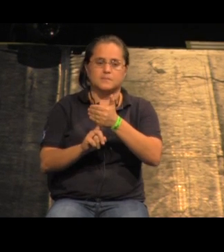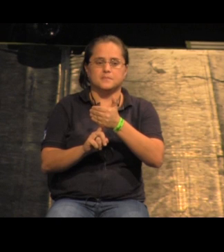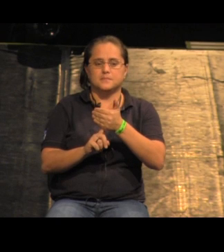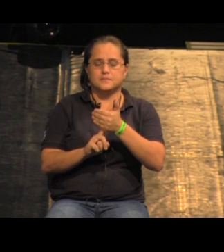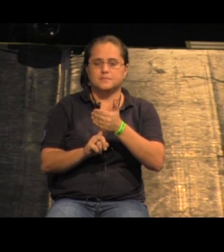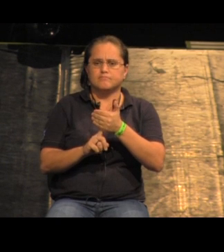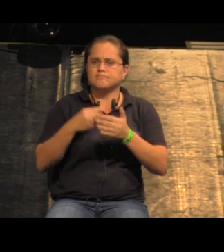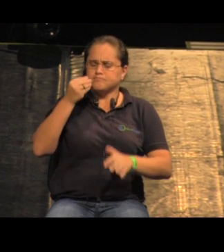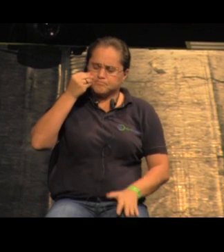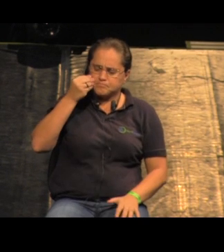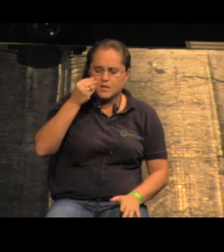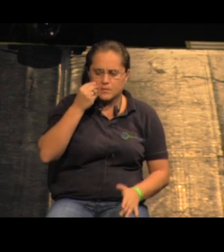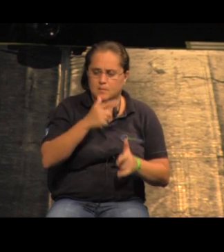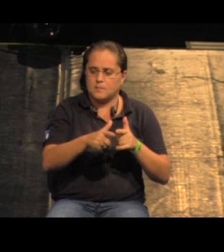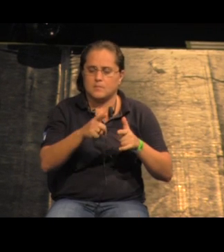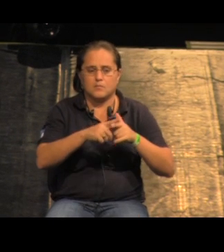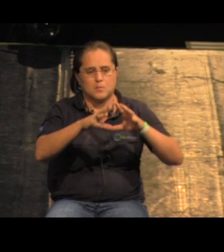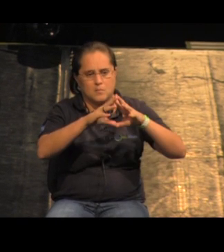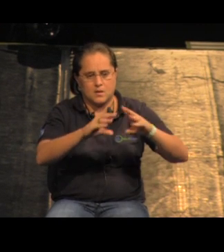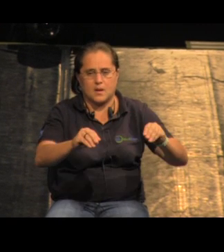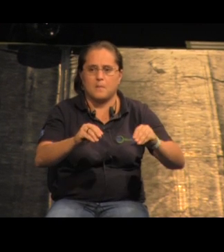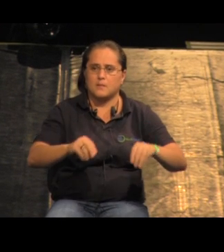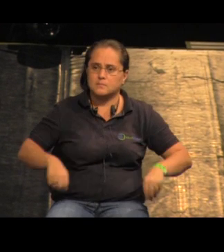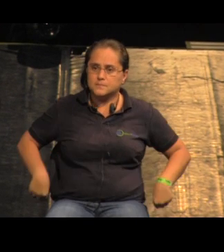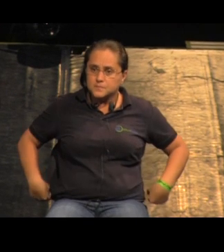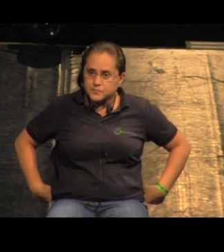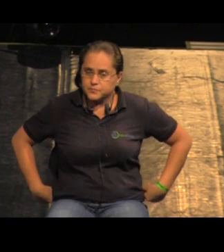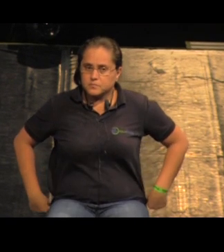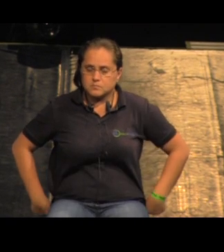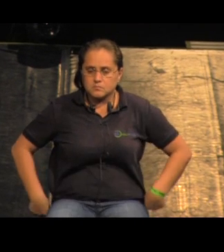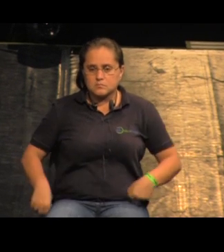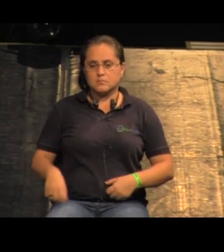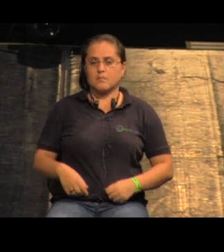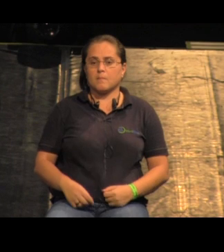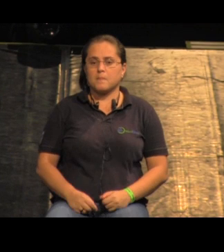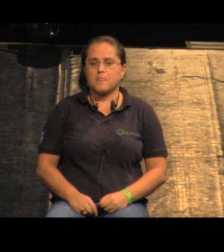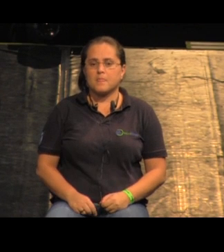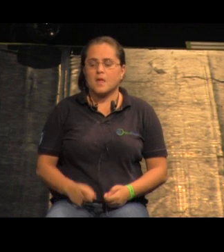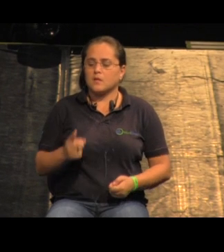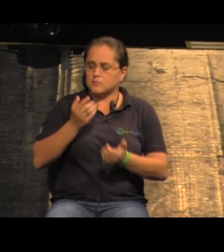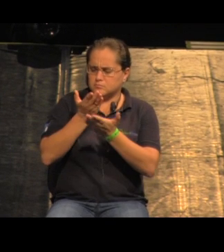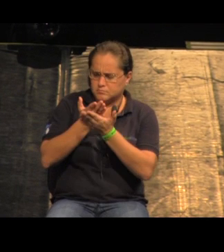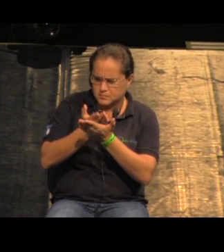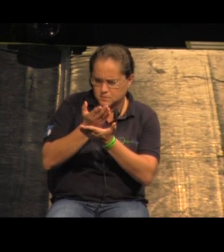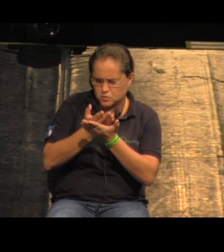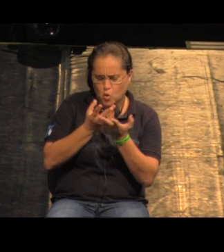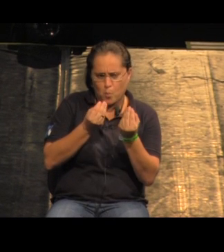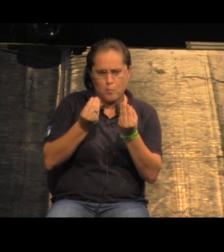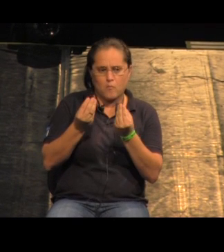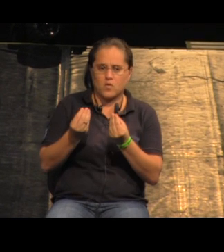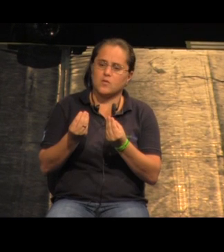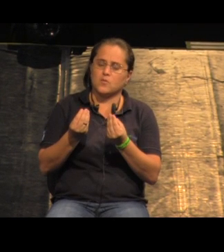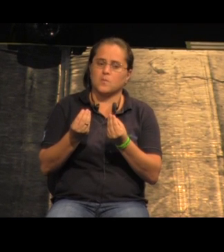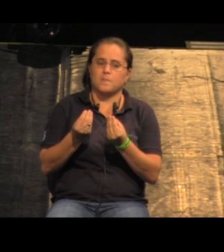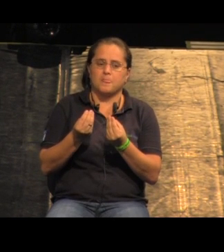para tentar equacionar esse problema da sustentabilidade. Uma das coisas que a gente estudou bastante na ocasião